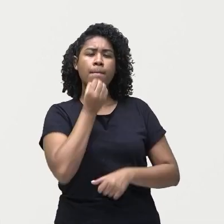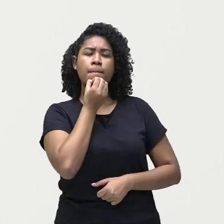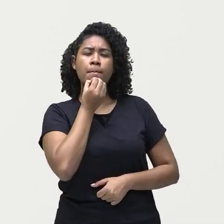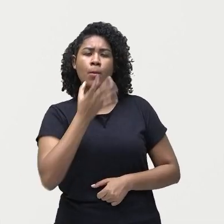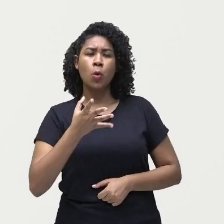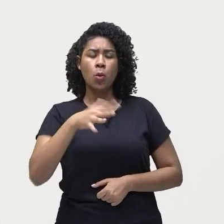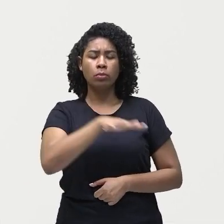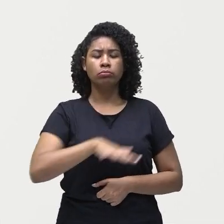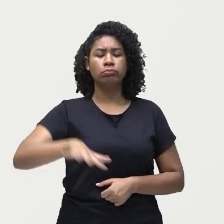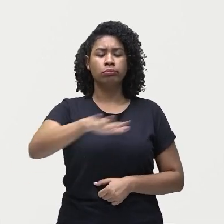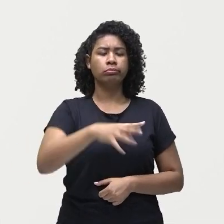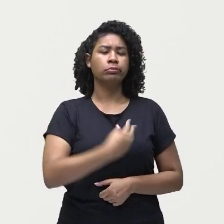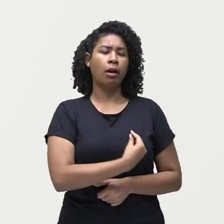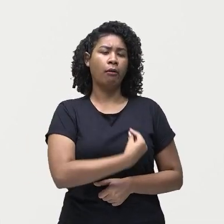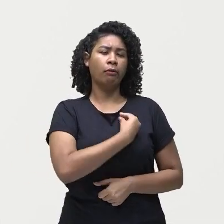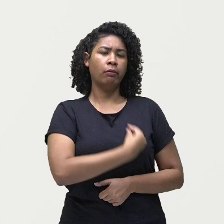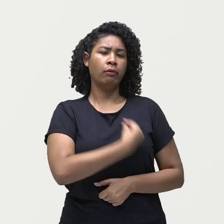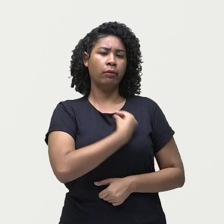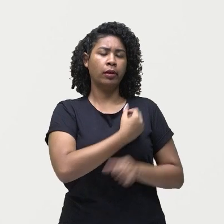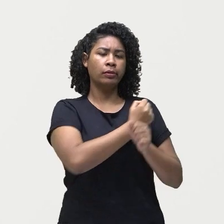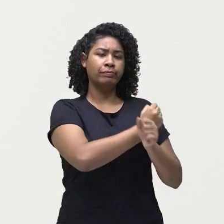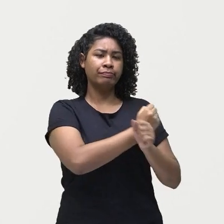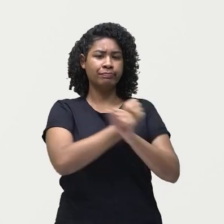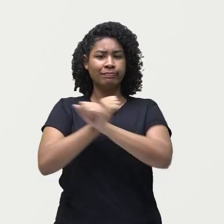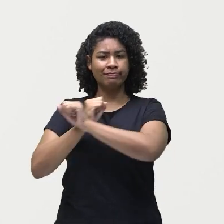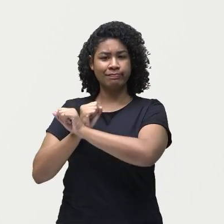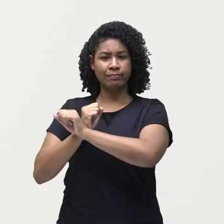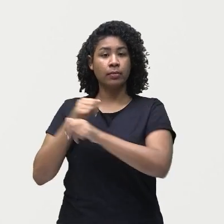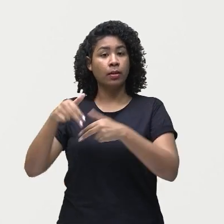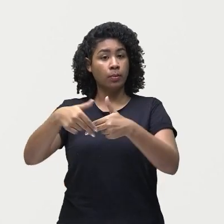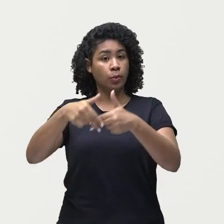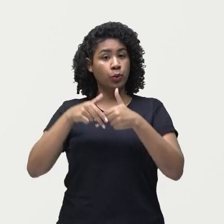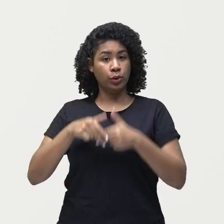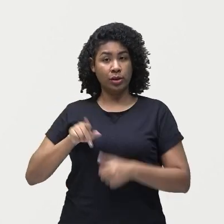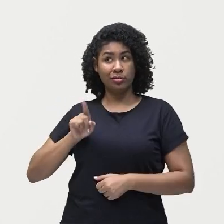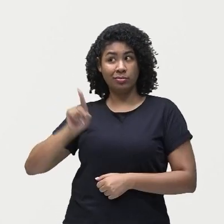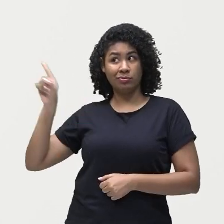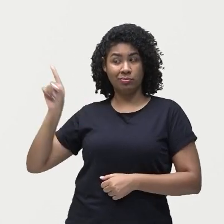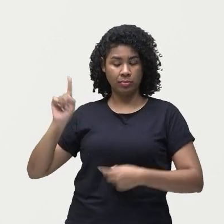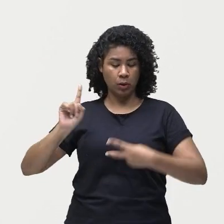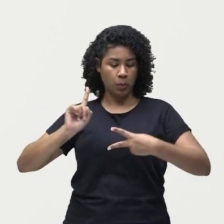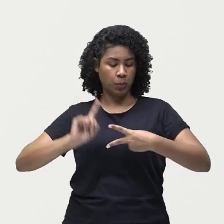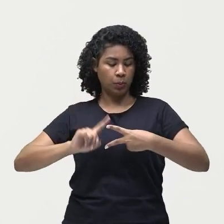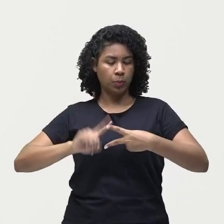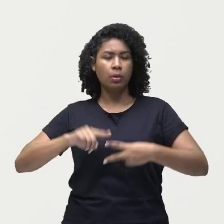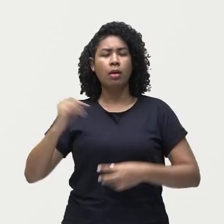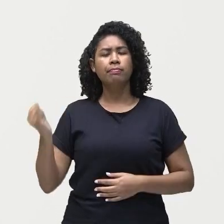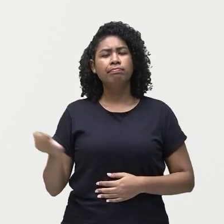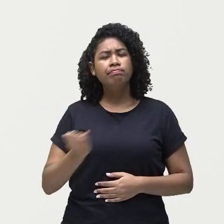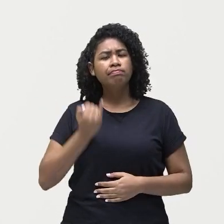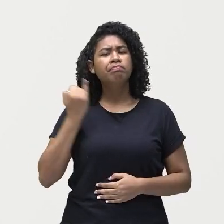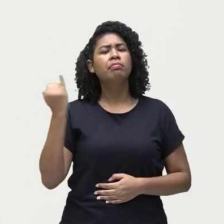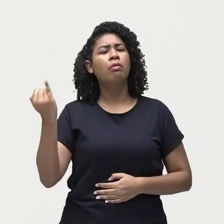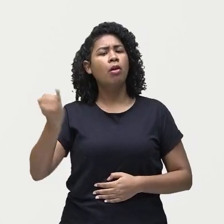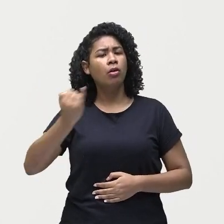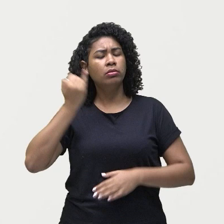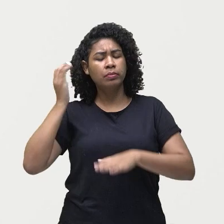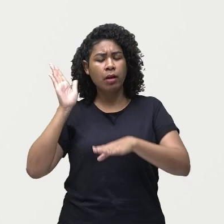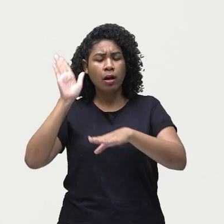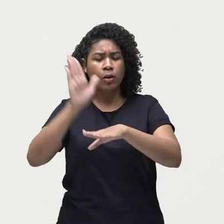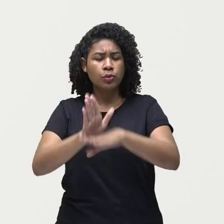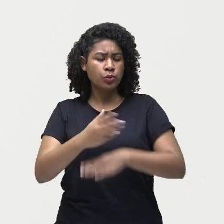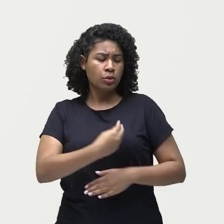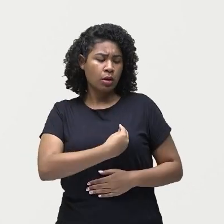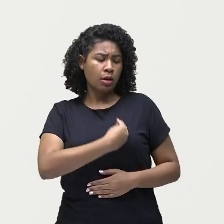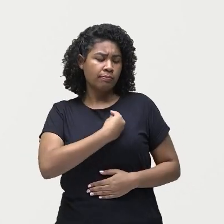Olha só o quanto é importante esse fenômeno de efeito estufa para a nossa